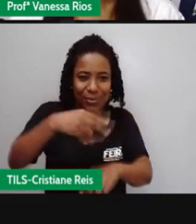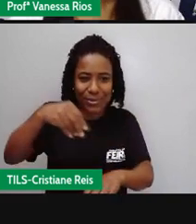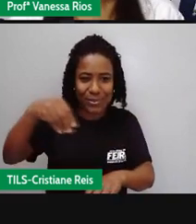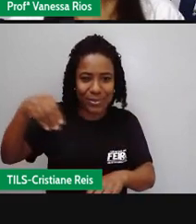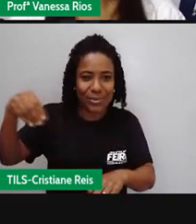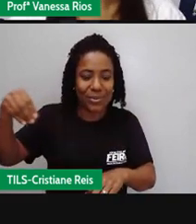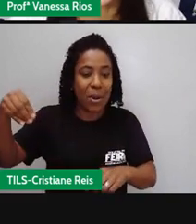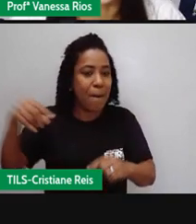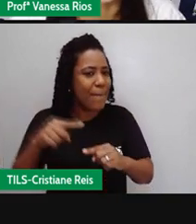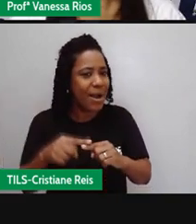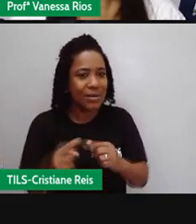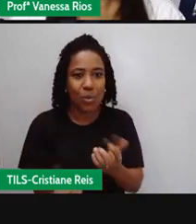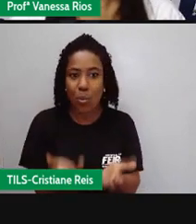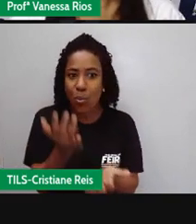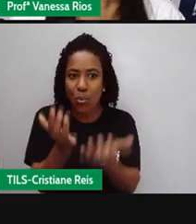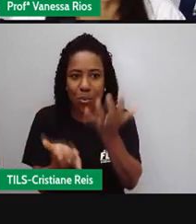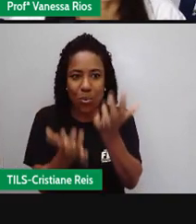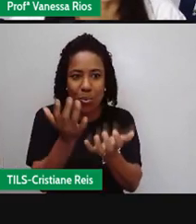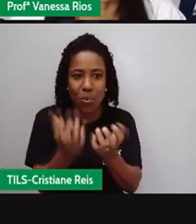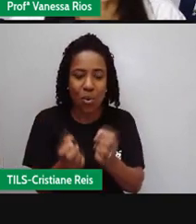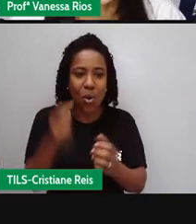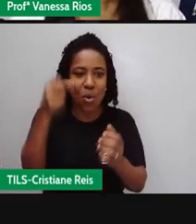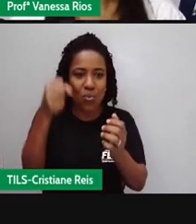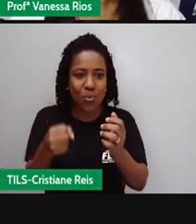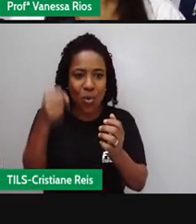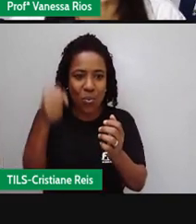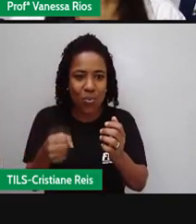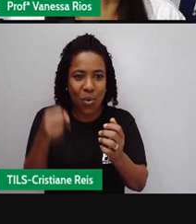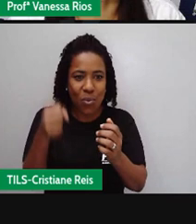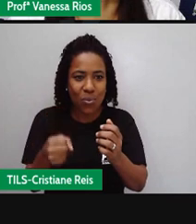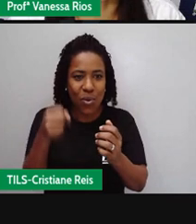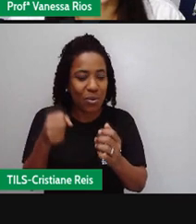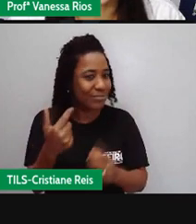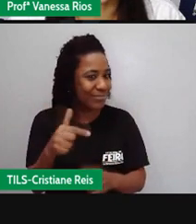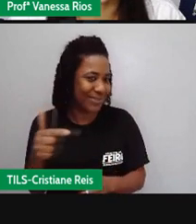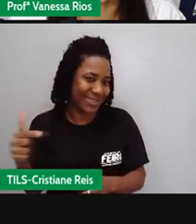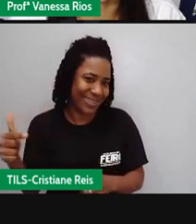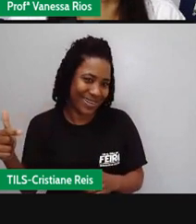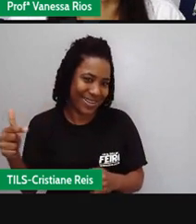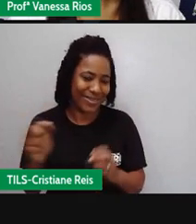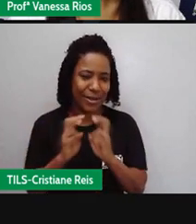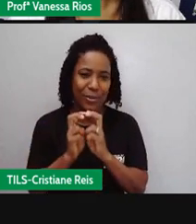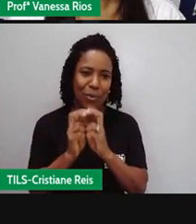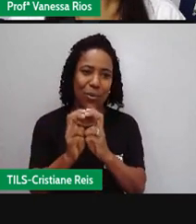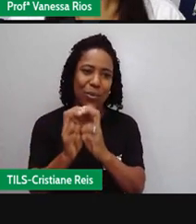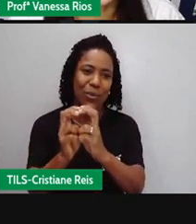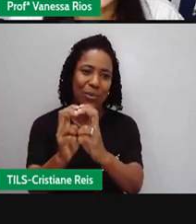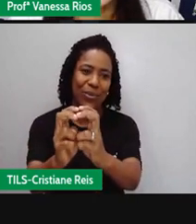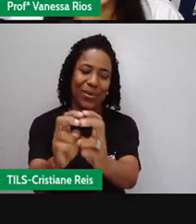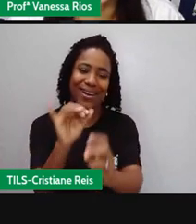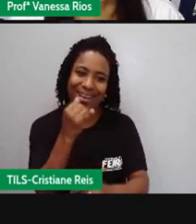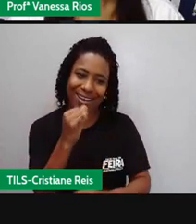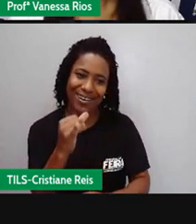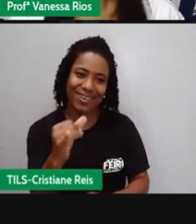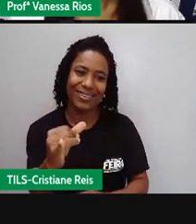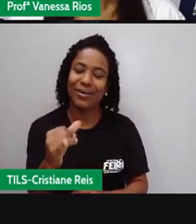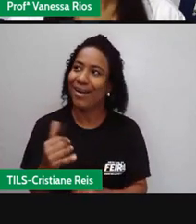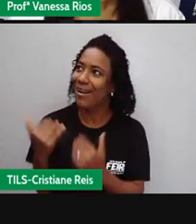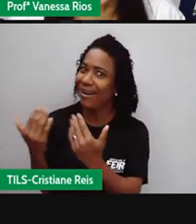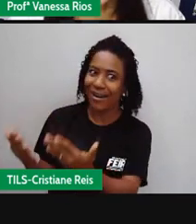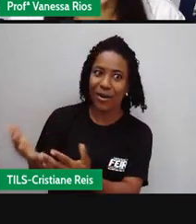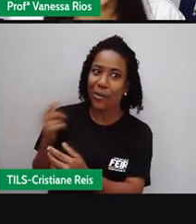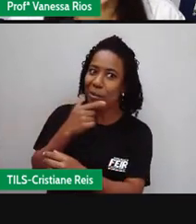porque o trem agora é elétrico e o chefe da estação será possível ainda é o mesmo